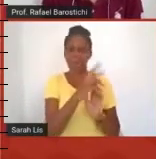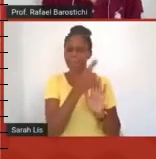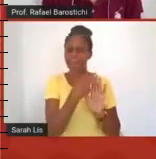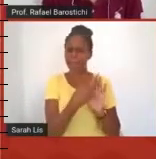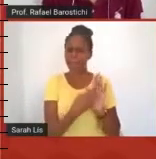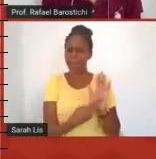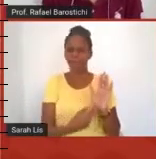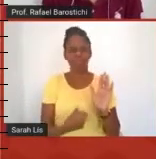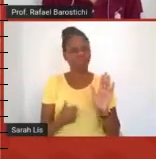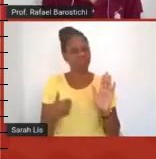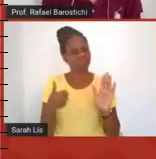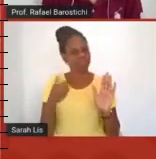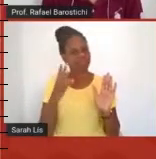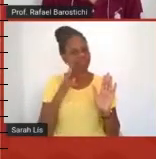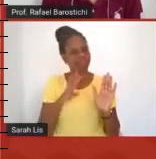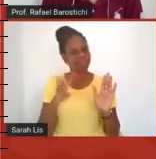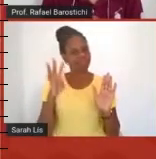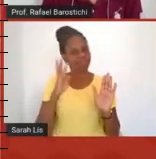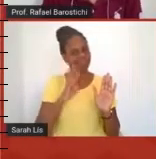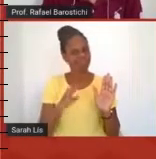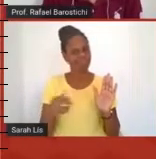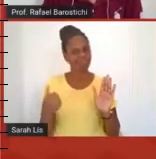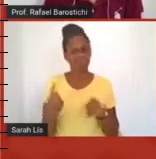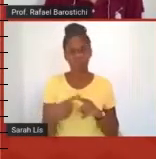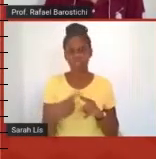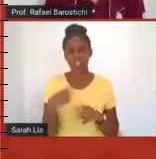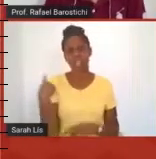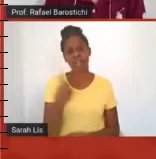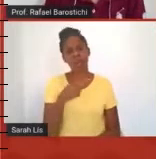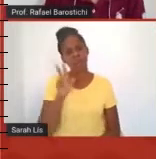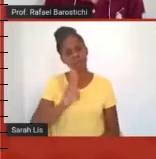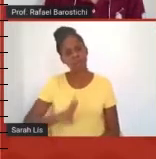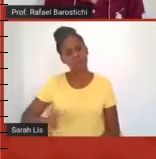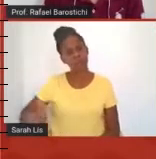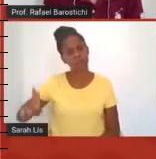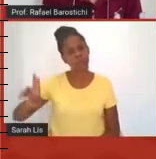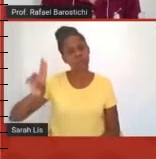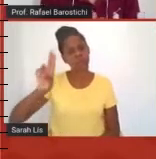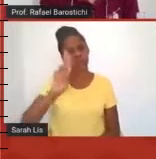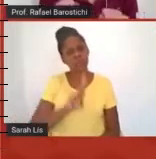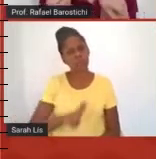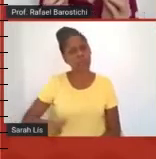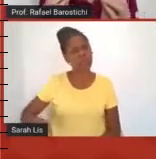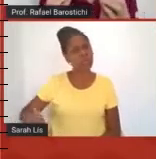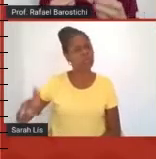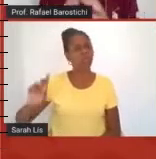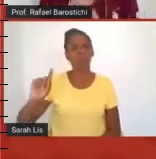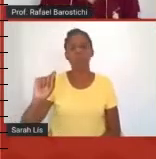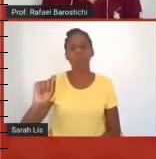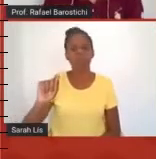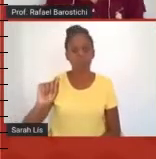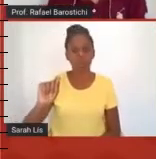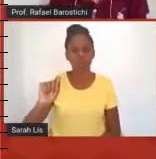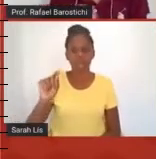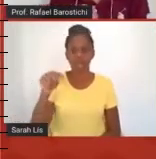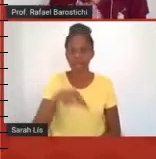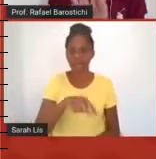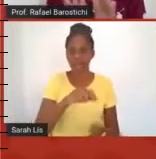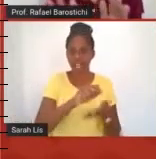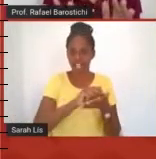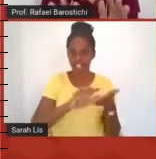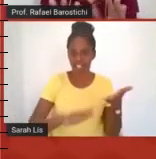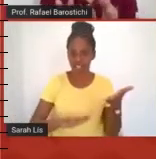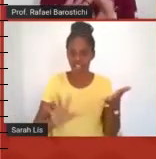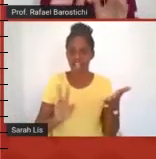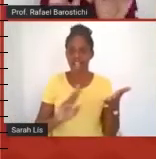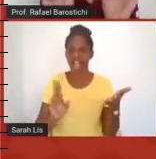legal, principalmente porque a gente usou bastante o recurso, a atividade que ele tem lá, chamada